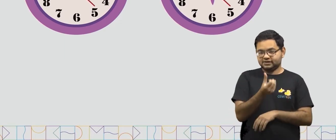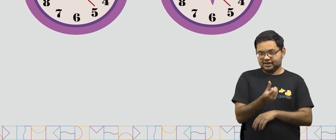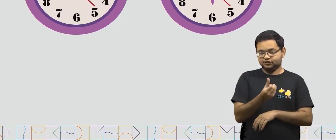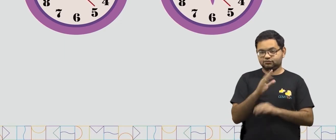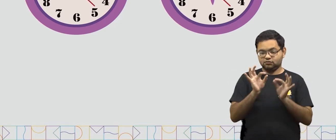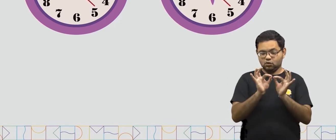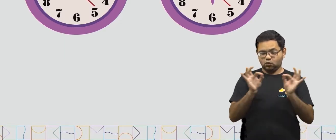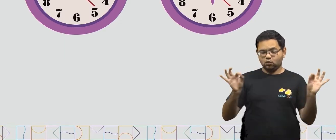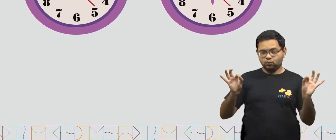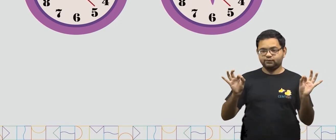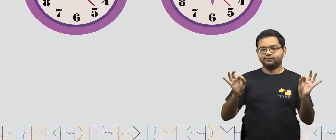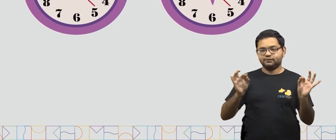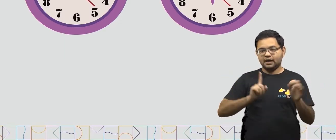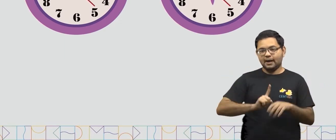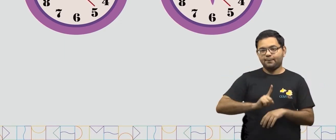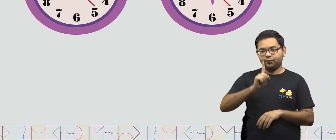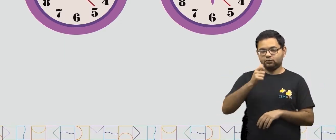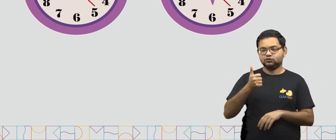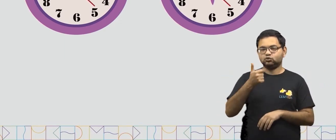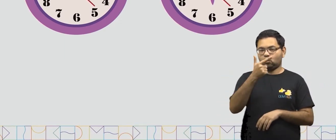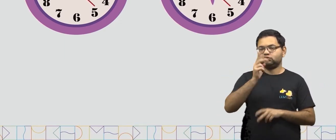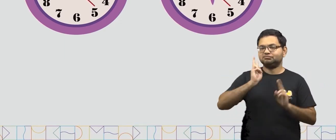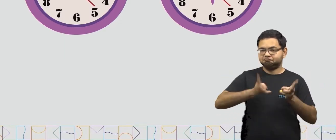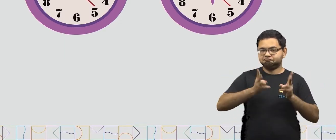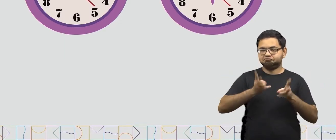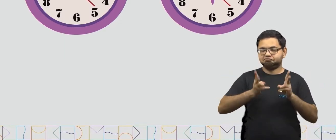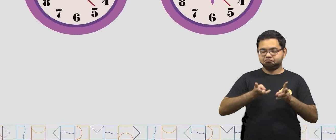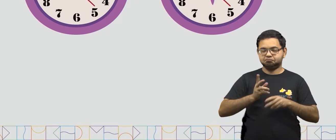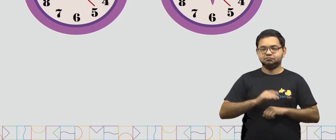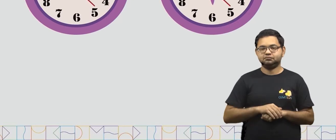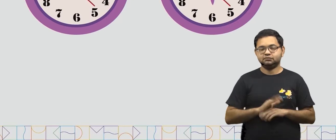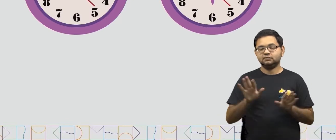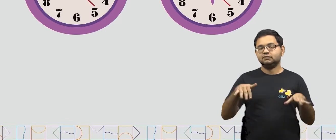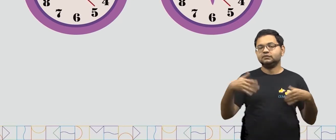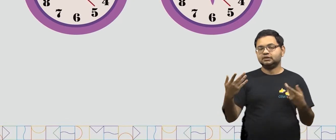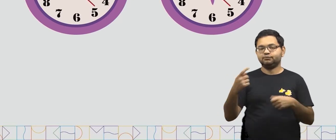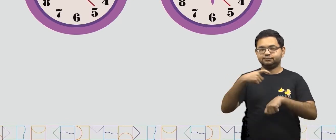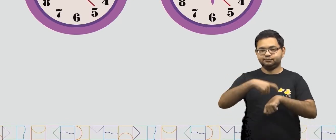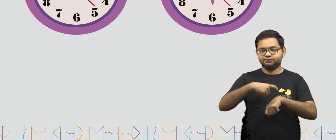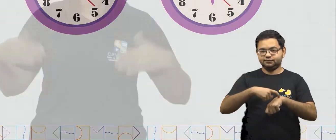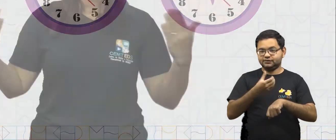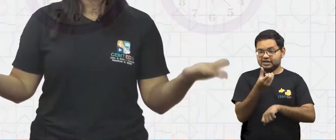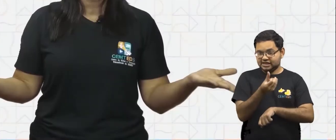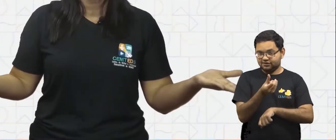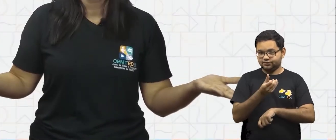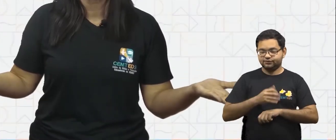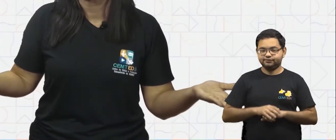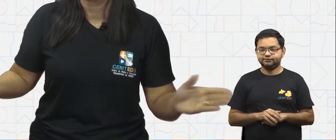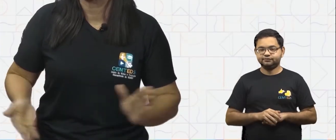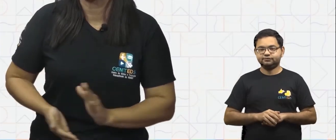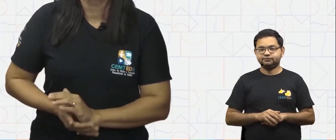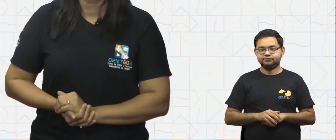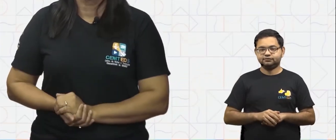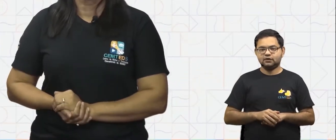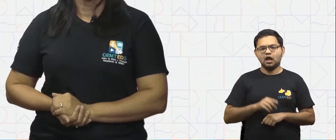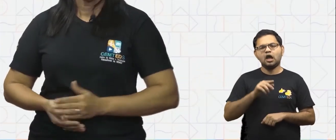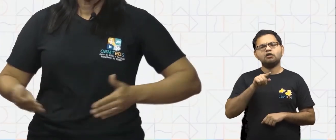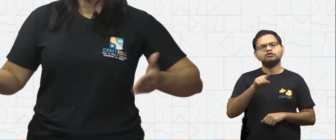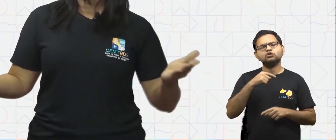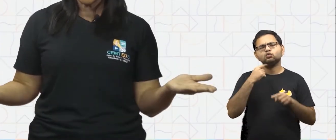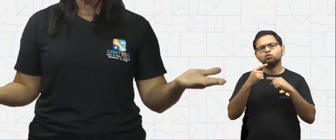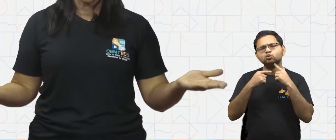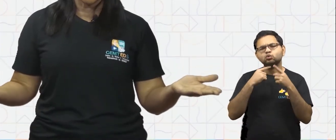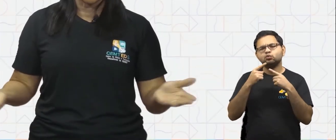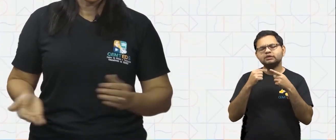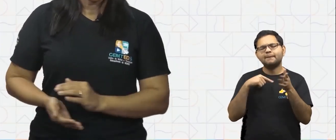ponteiro grande continua no 12. Então, nós temos 6 horas. Você pode estar se perguntando,